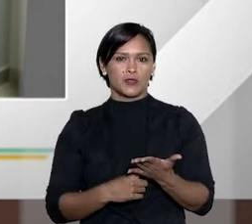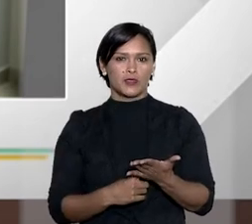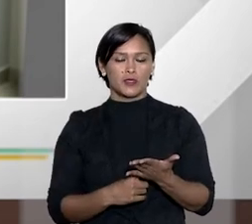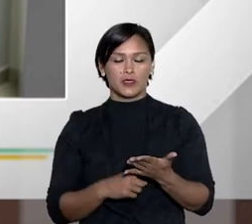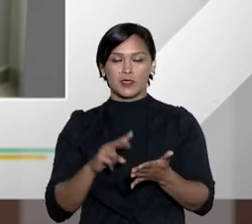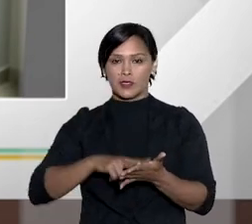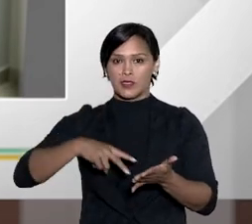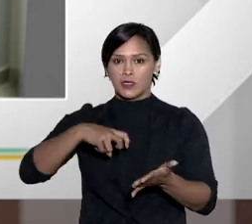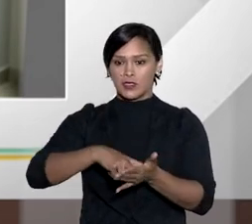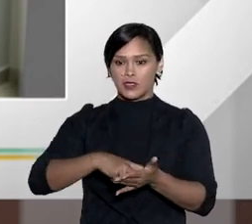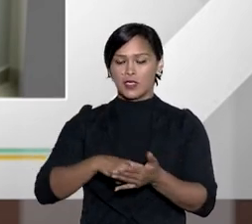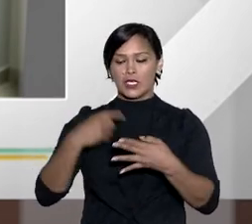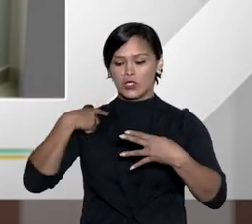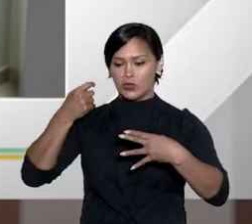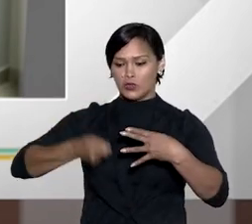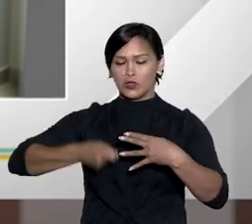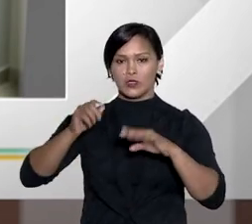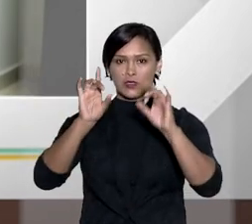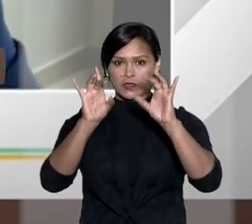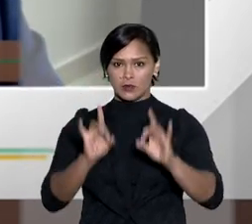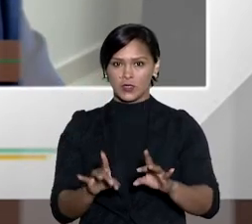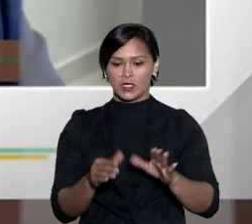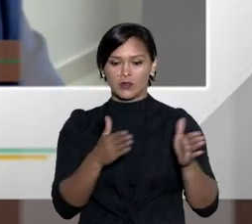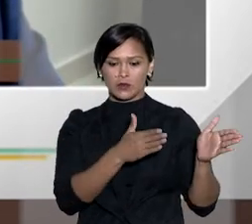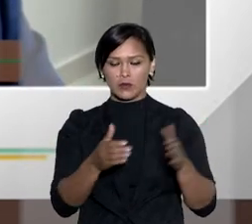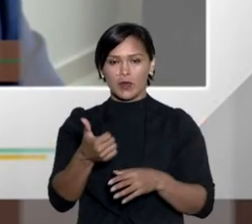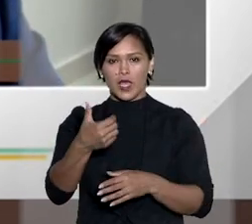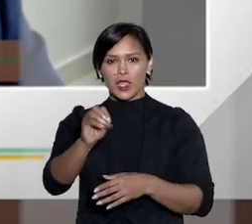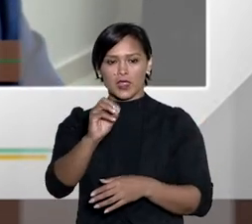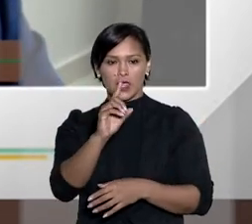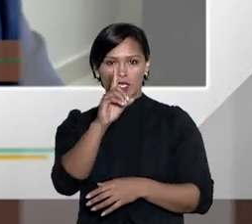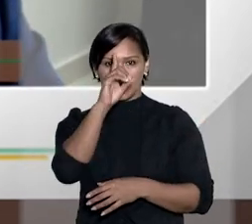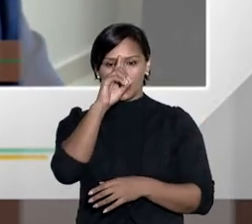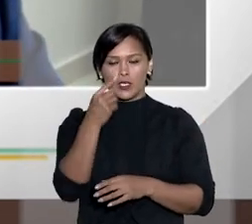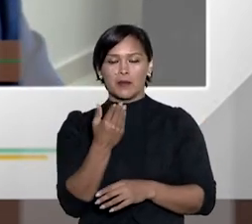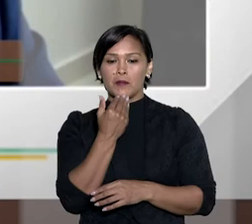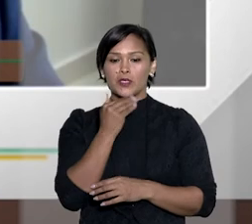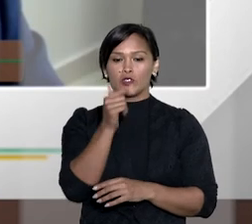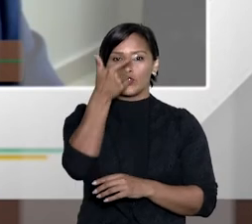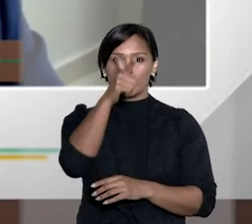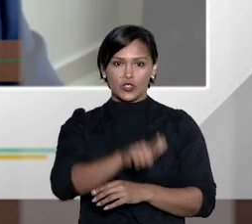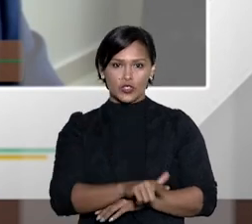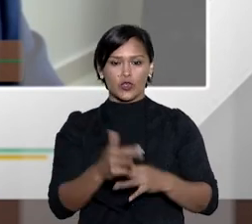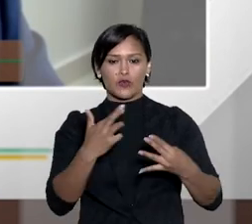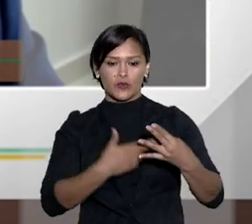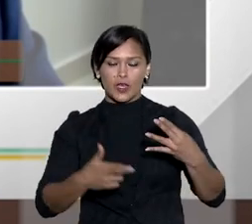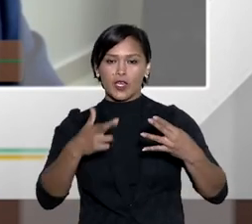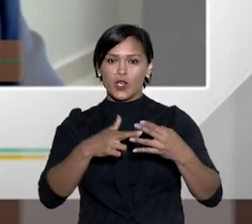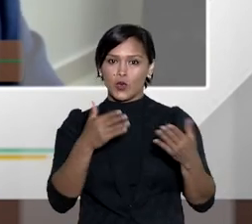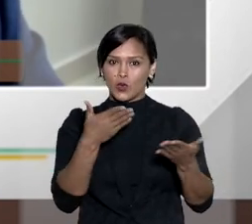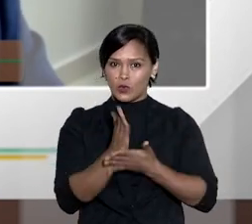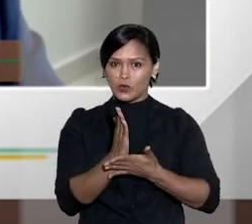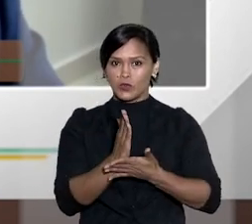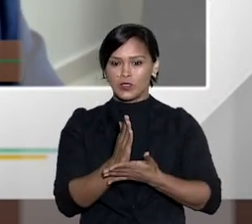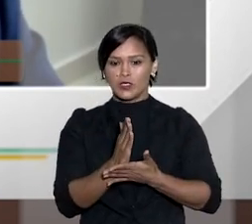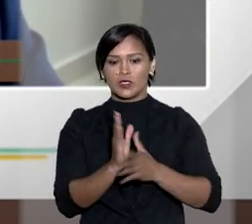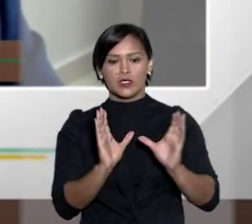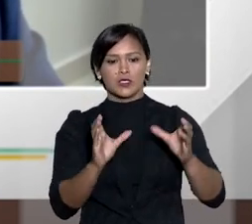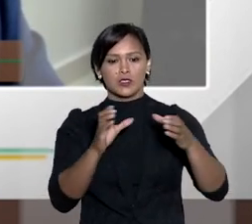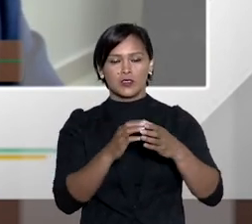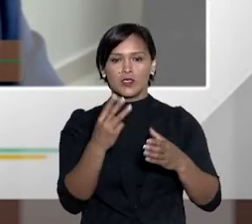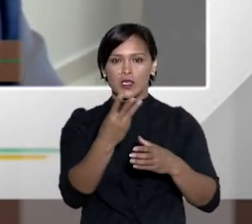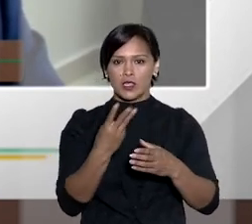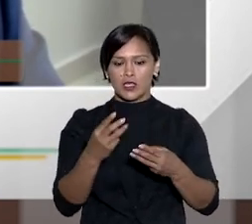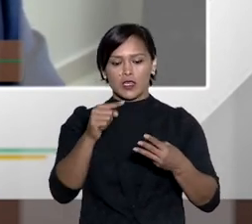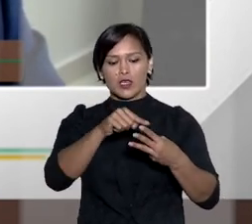insatisfeita com uma decisão uma sentença dos juizados especiais tem o prazo de 10 dias para recorrer para a turma